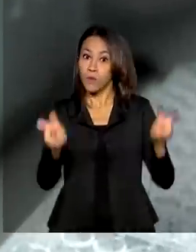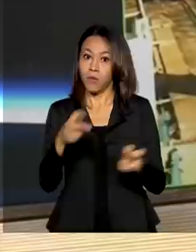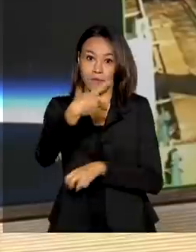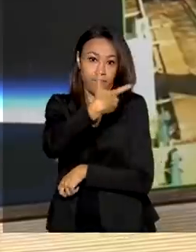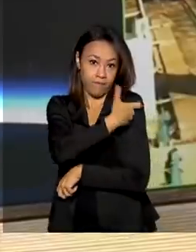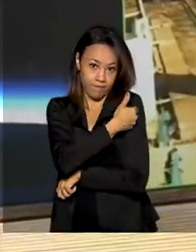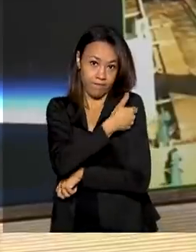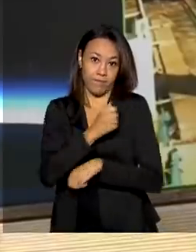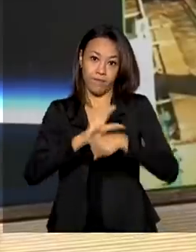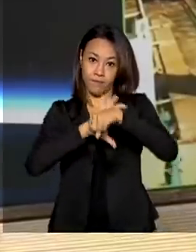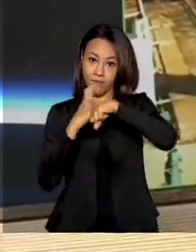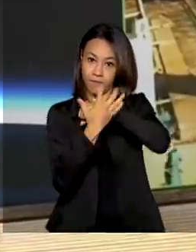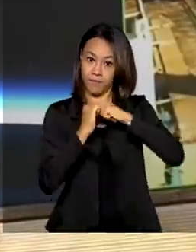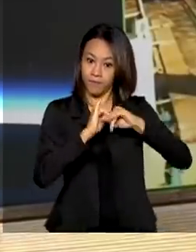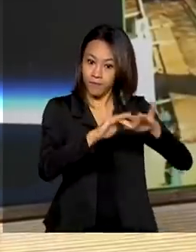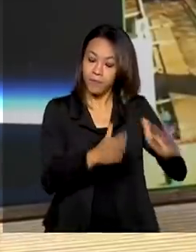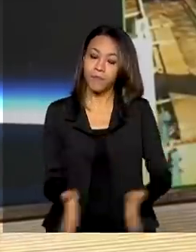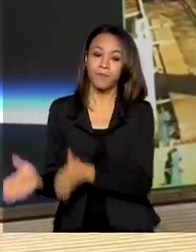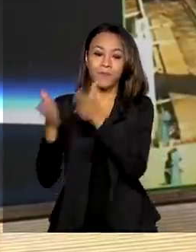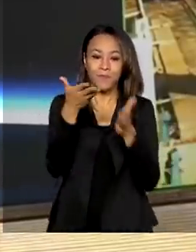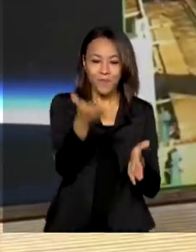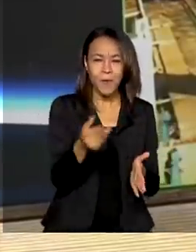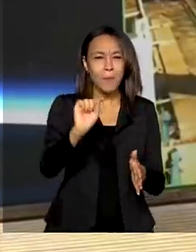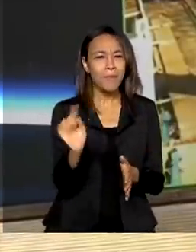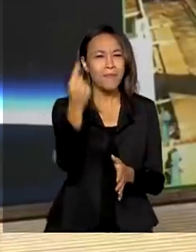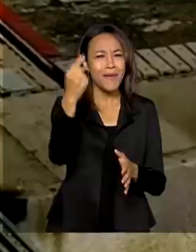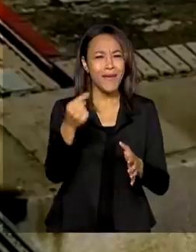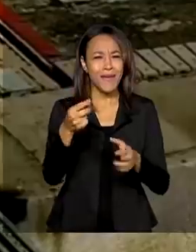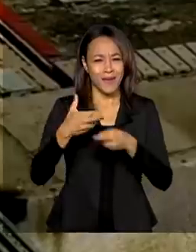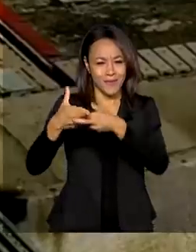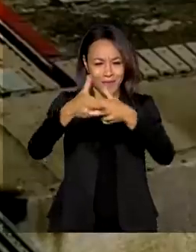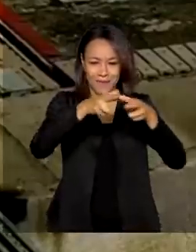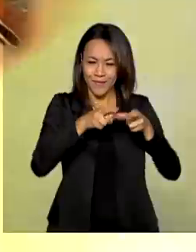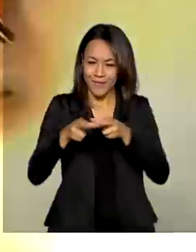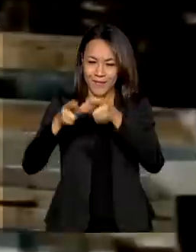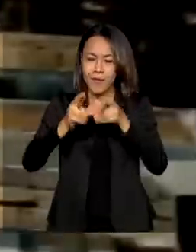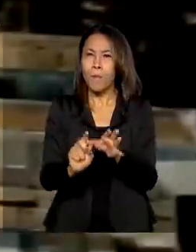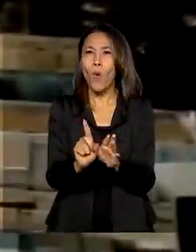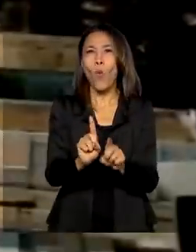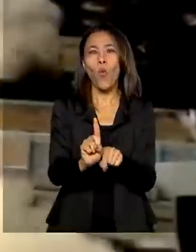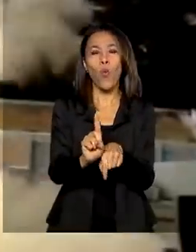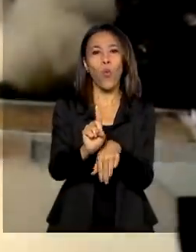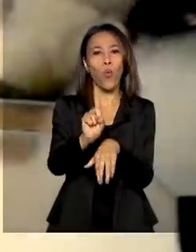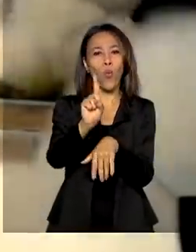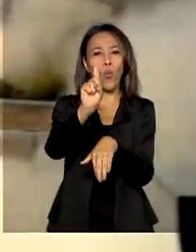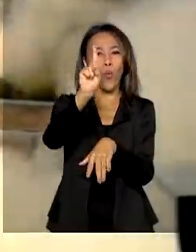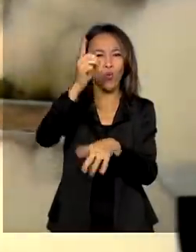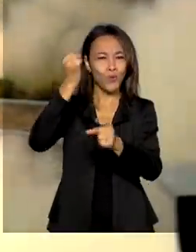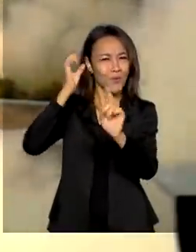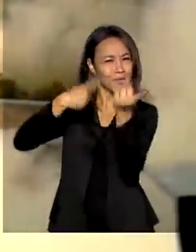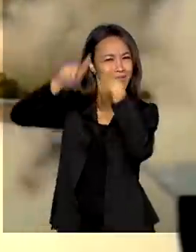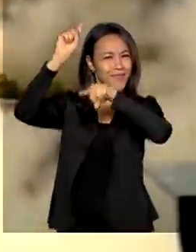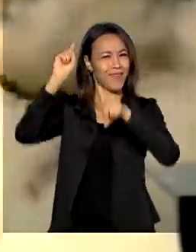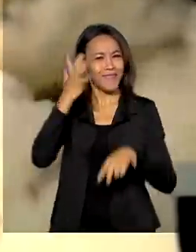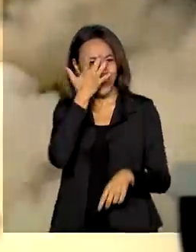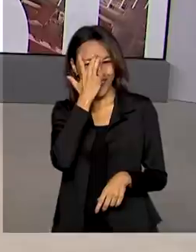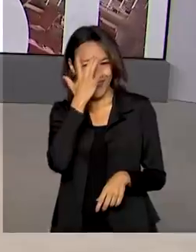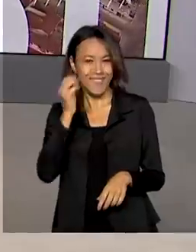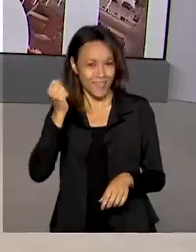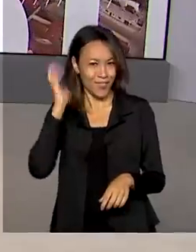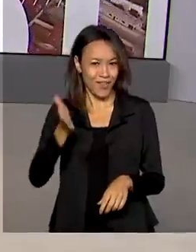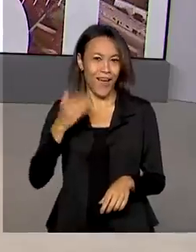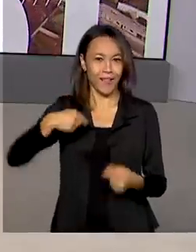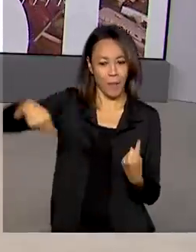A Amazônia-1, primeiro satélite brasileiro, é lançado com sucesso na Índia e já está em órbita.